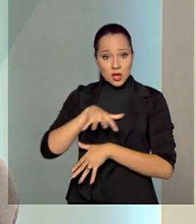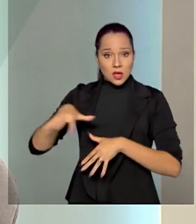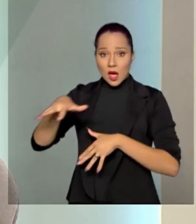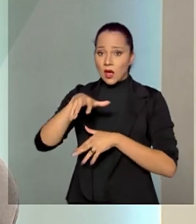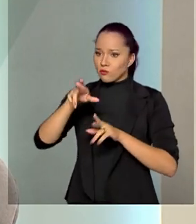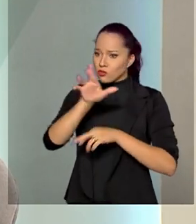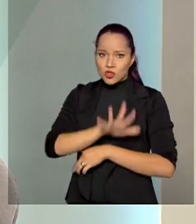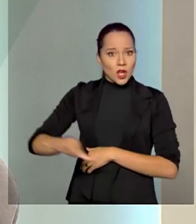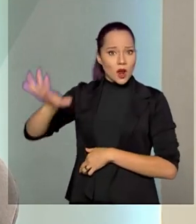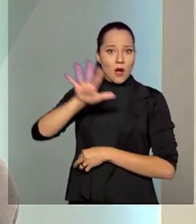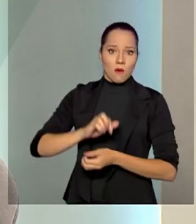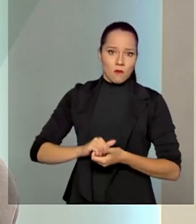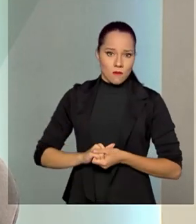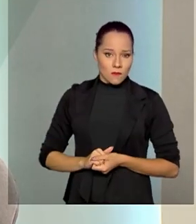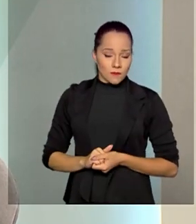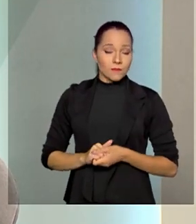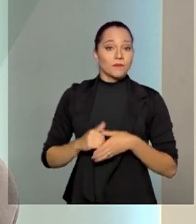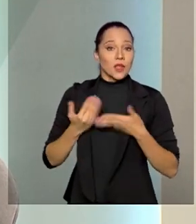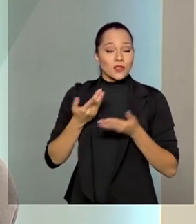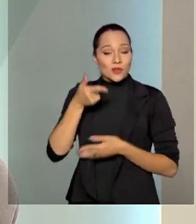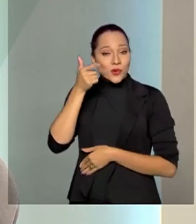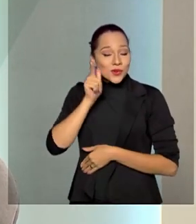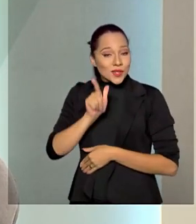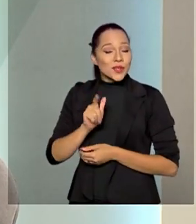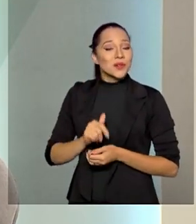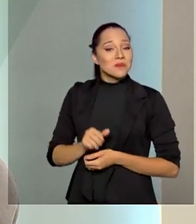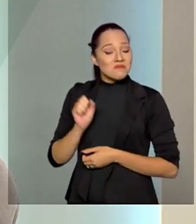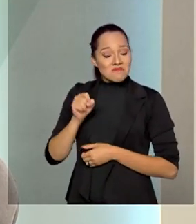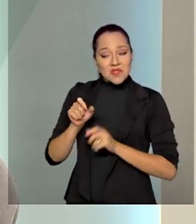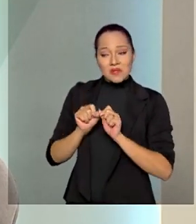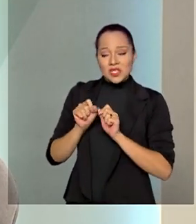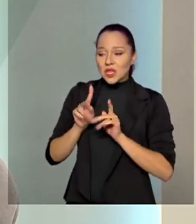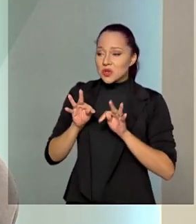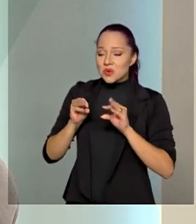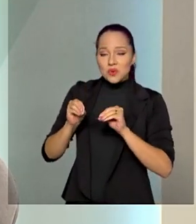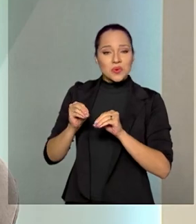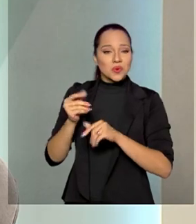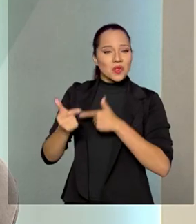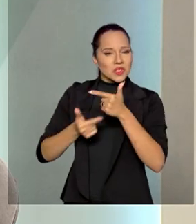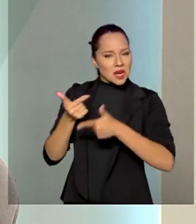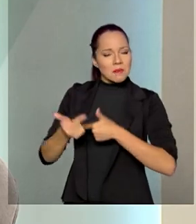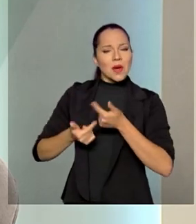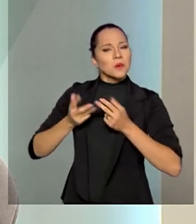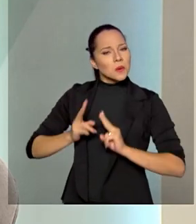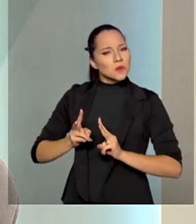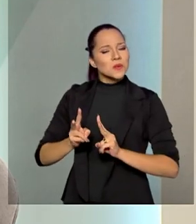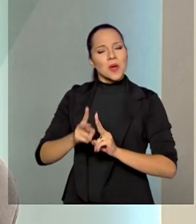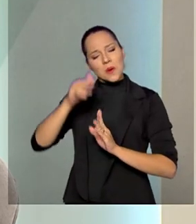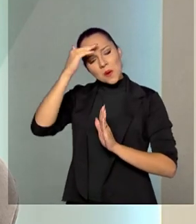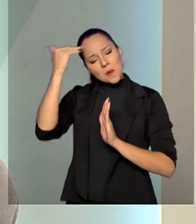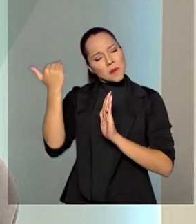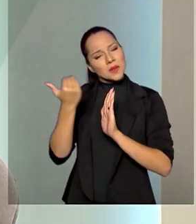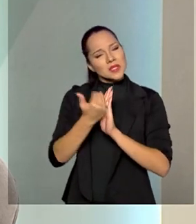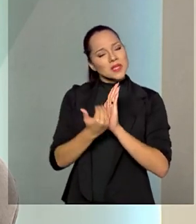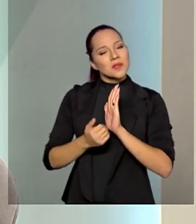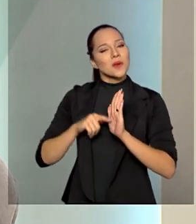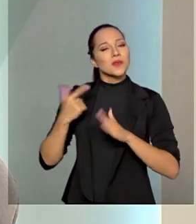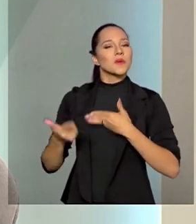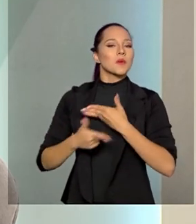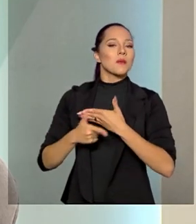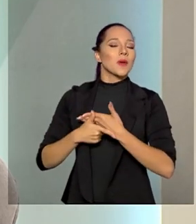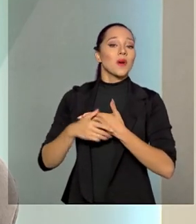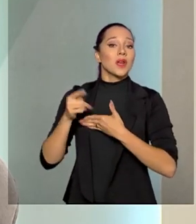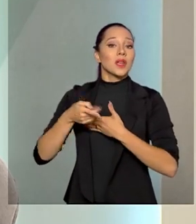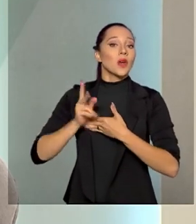uma maneira geral. E conseguimos, sim, realizar a nossa missão e cumprir com o nosso papel, que era